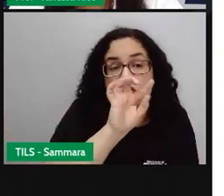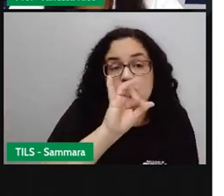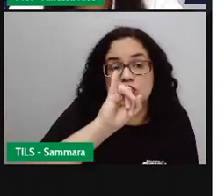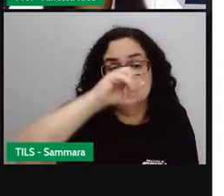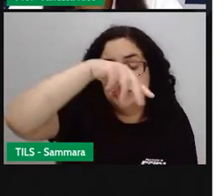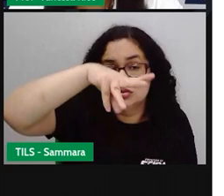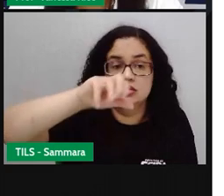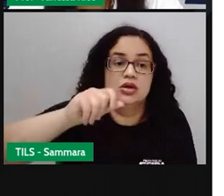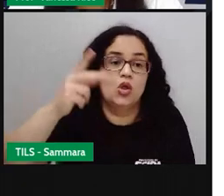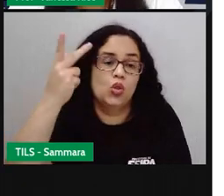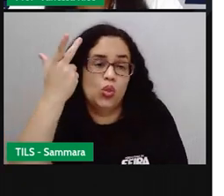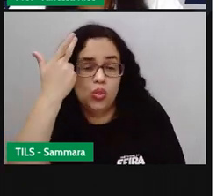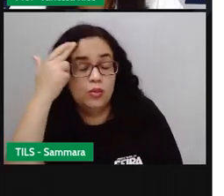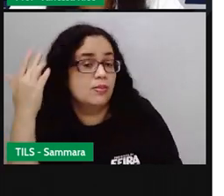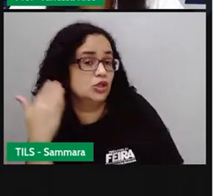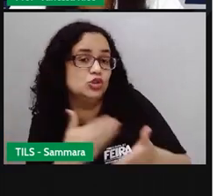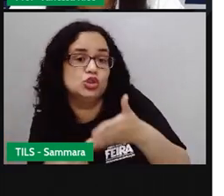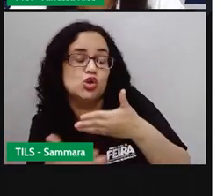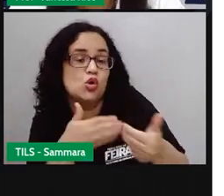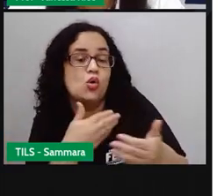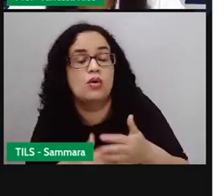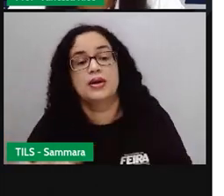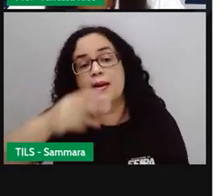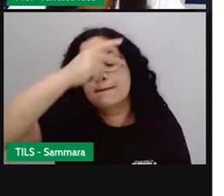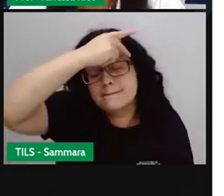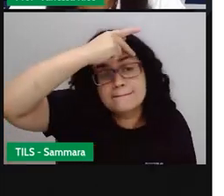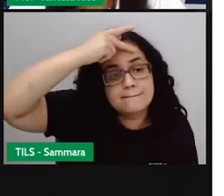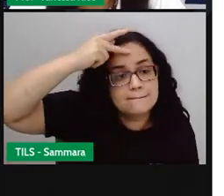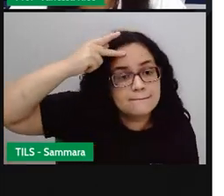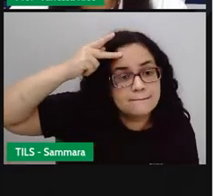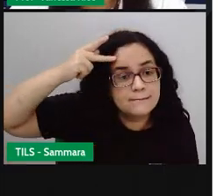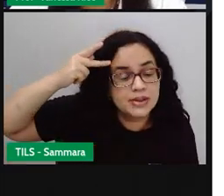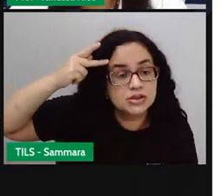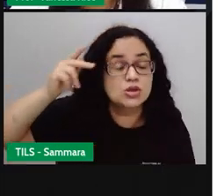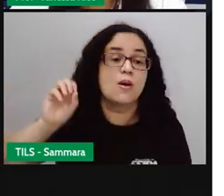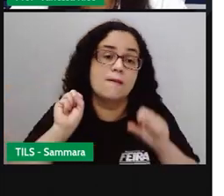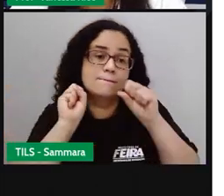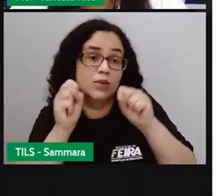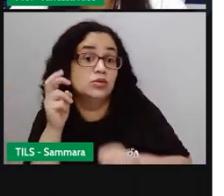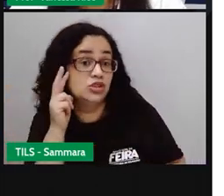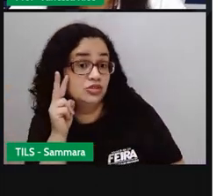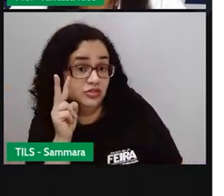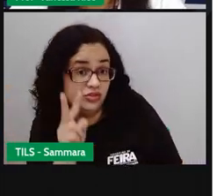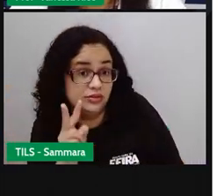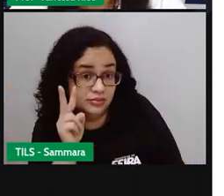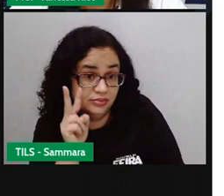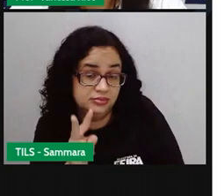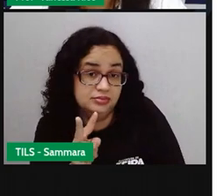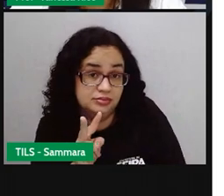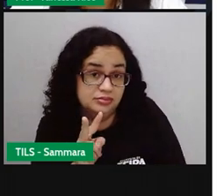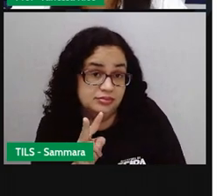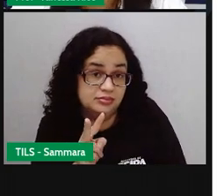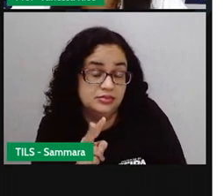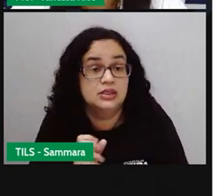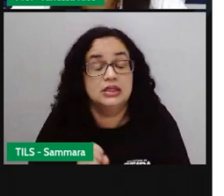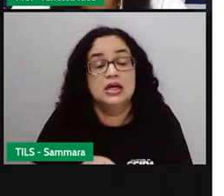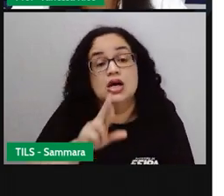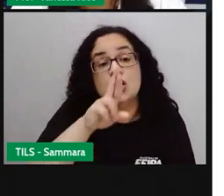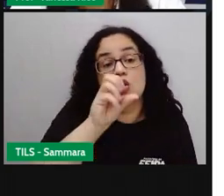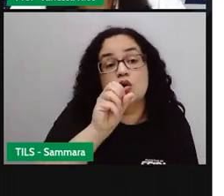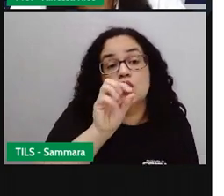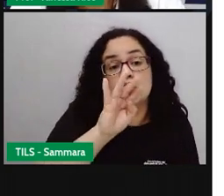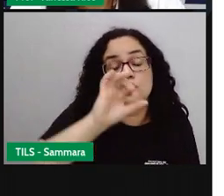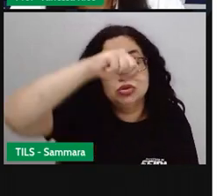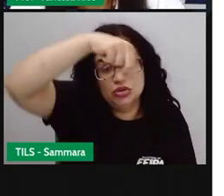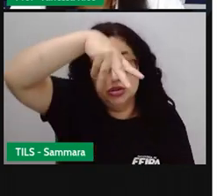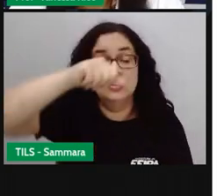na rotina de qualquer pessoa. e onde a gente vai poder identificar dentro dessas ações da rotina